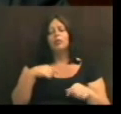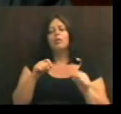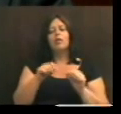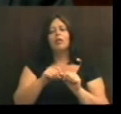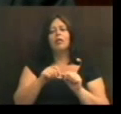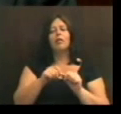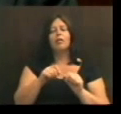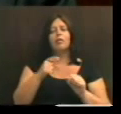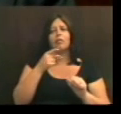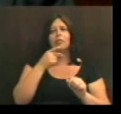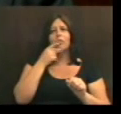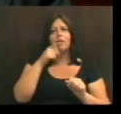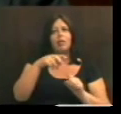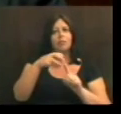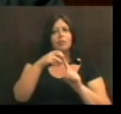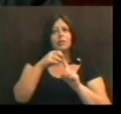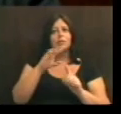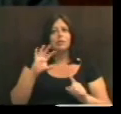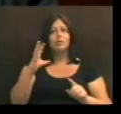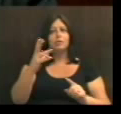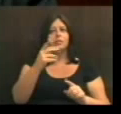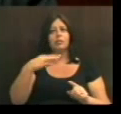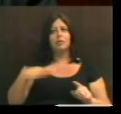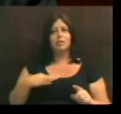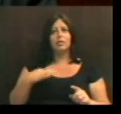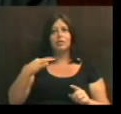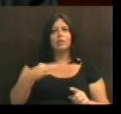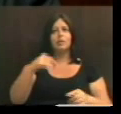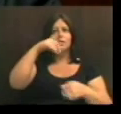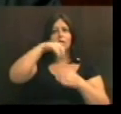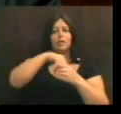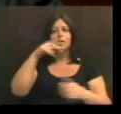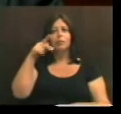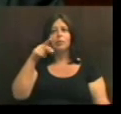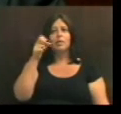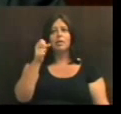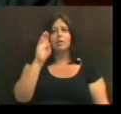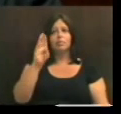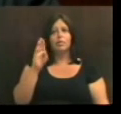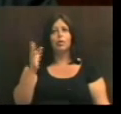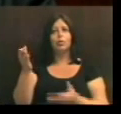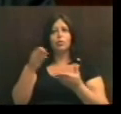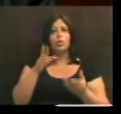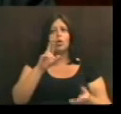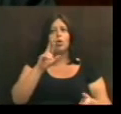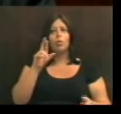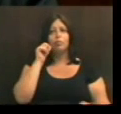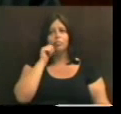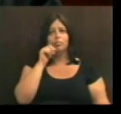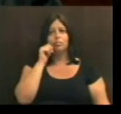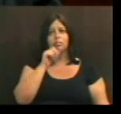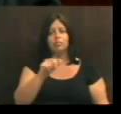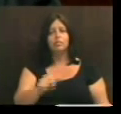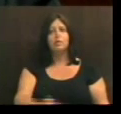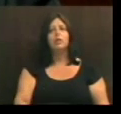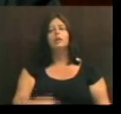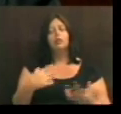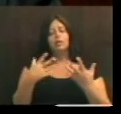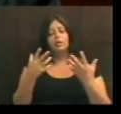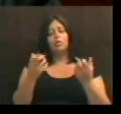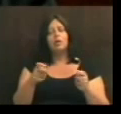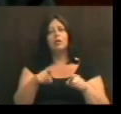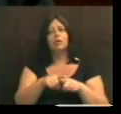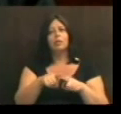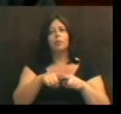candidatas que dentro do PSB trouxeram o nome das mulheres. E quero também, dentro